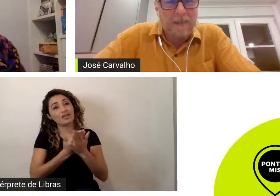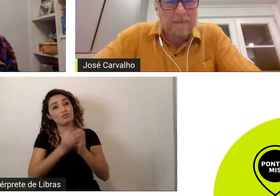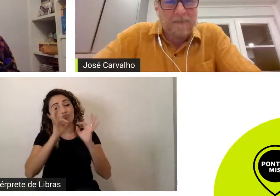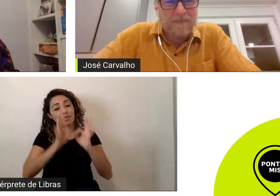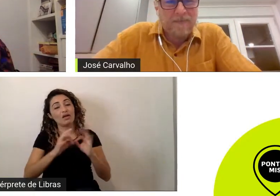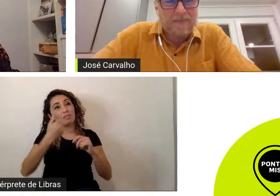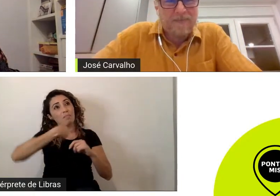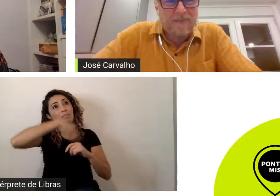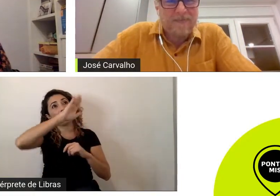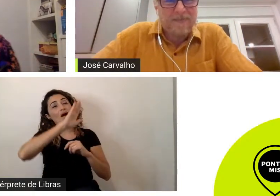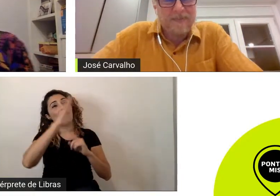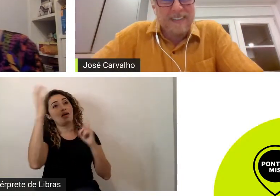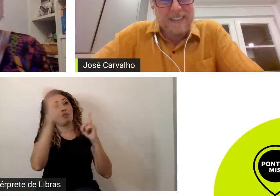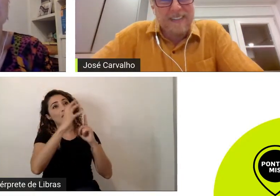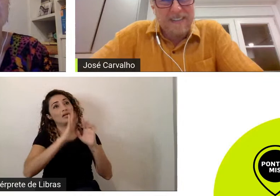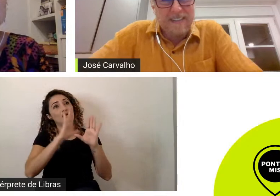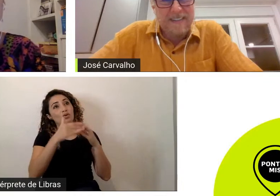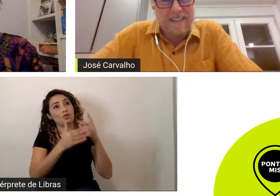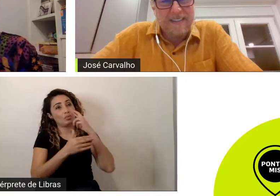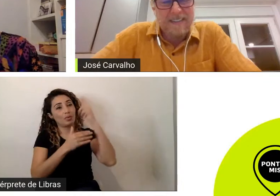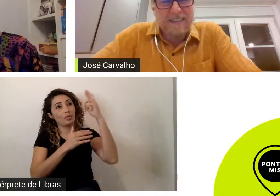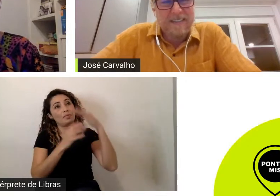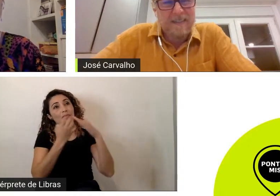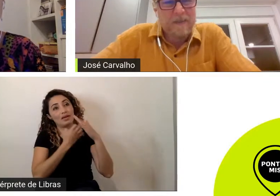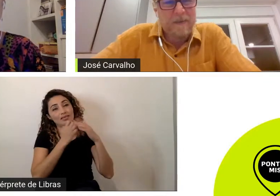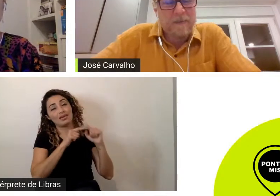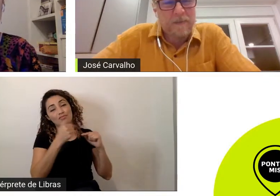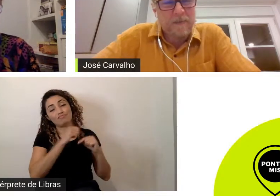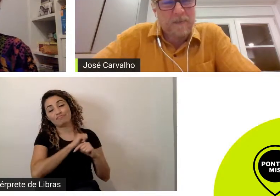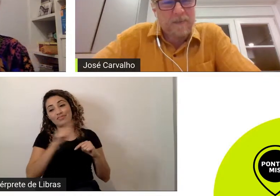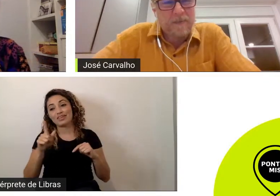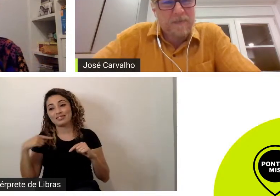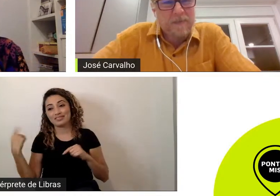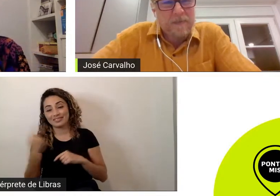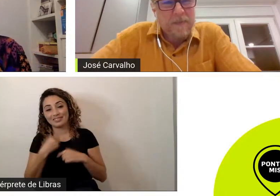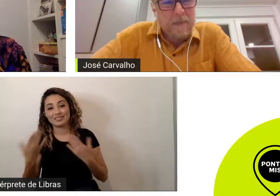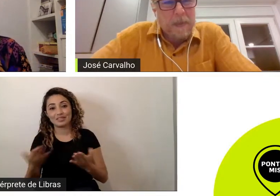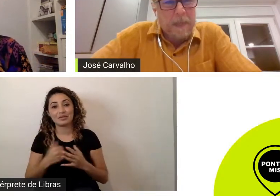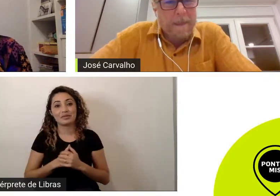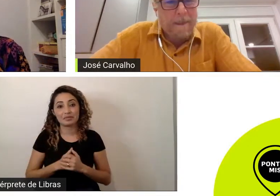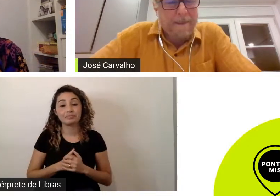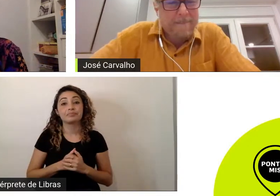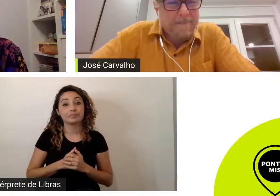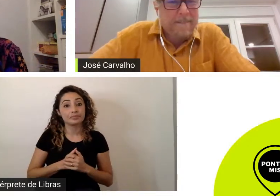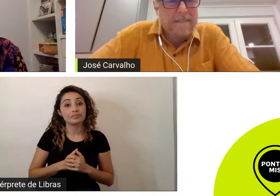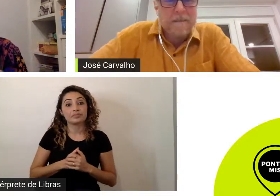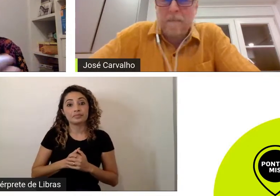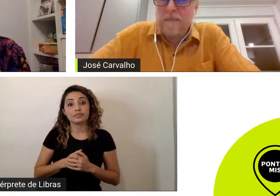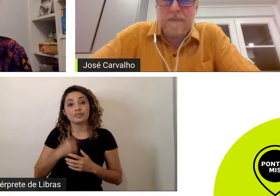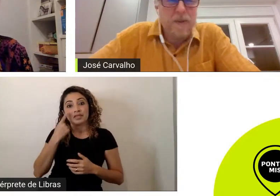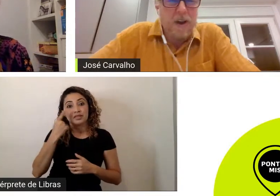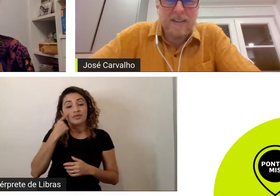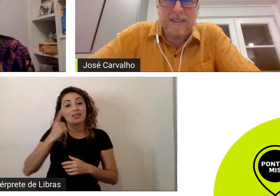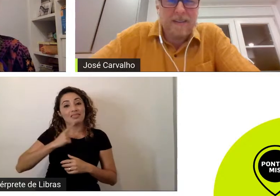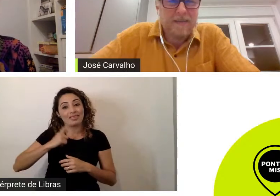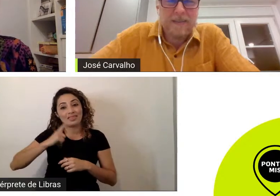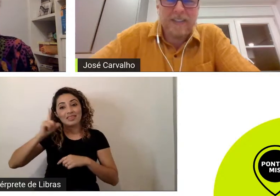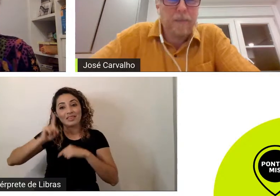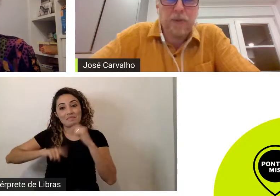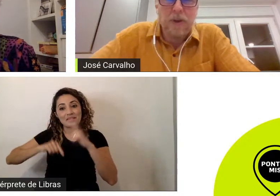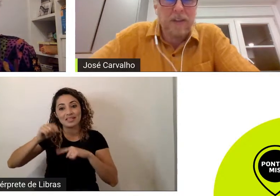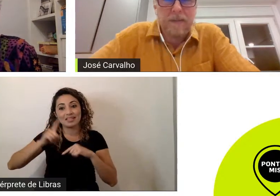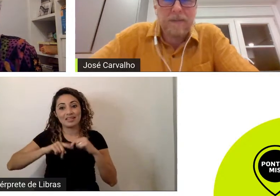é interessante essa colocação e todo esse estudo porque agora a gente sente que eles tem mais material ainda para poder acompanhar